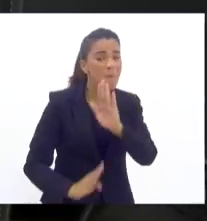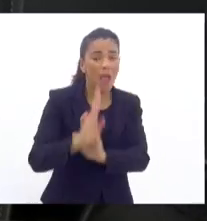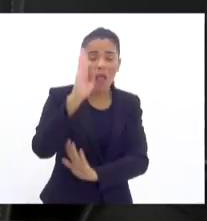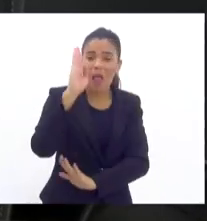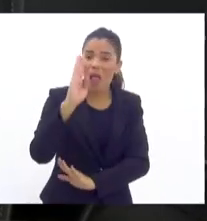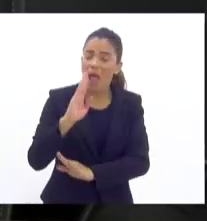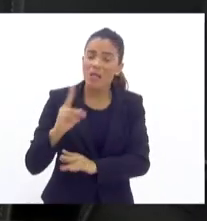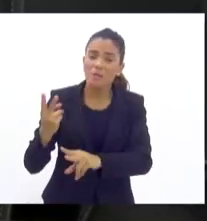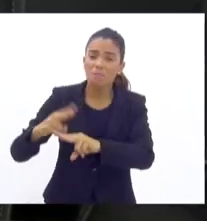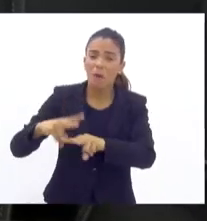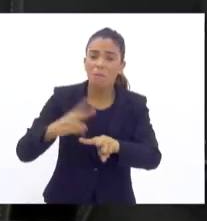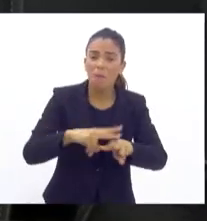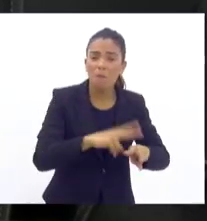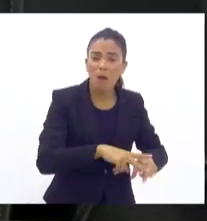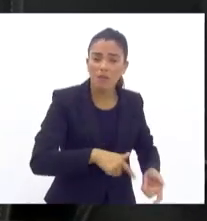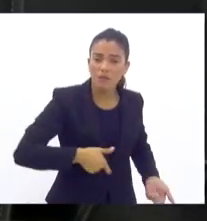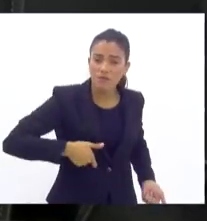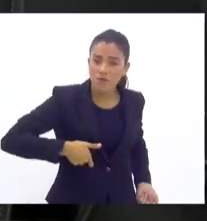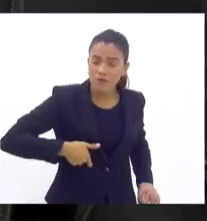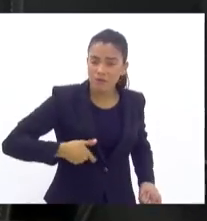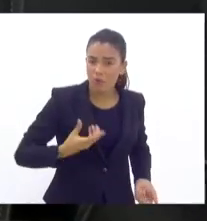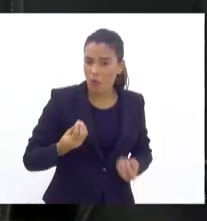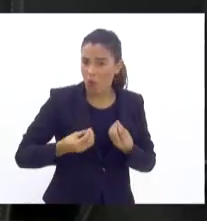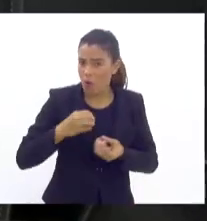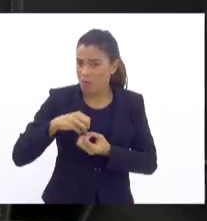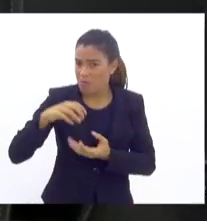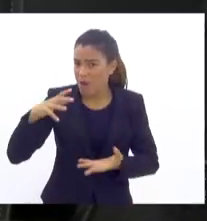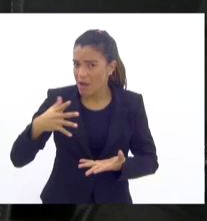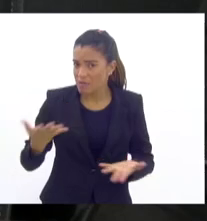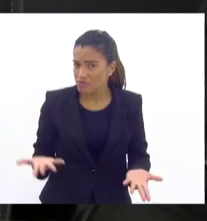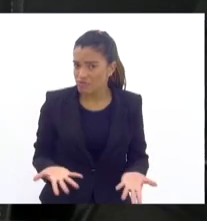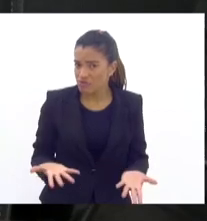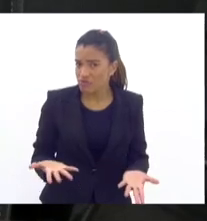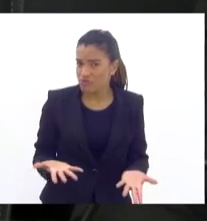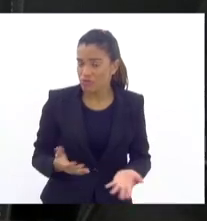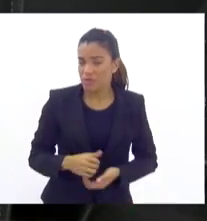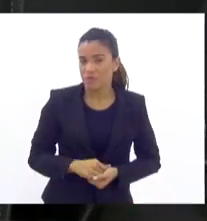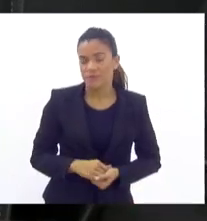Me diz como fazer isso. Qual é a mágica que pode se fazer para realmente